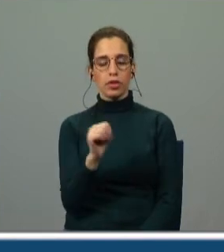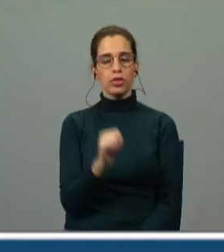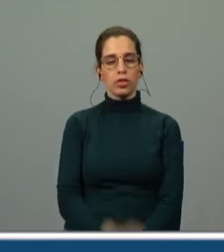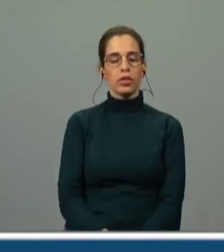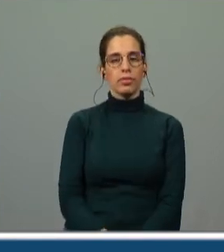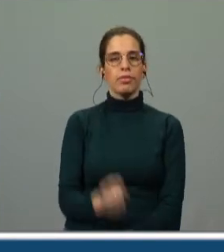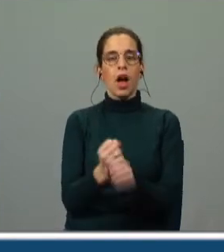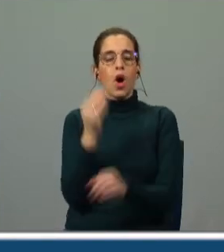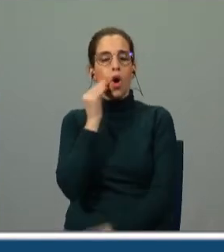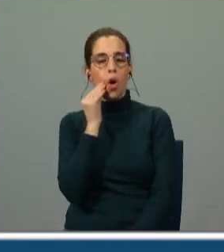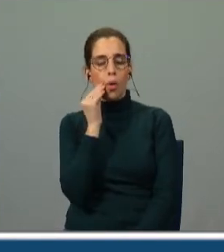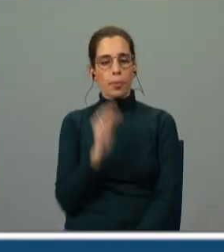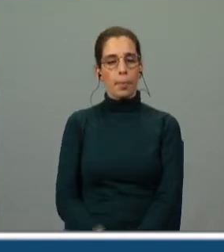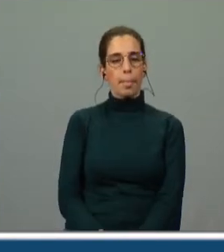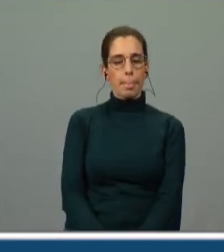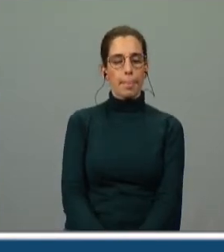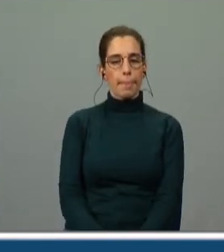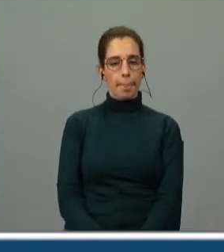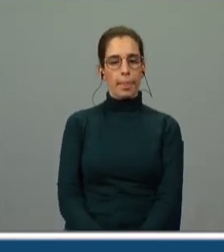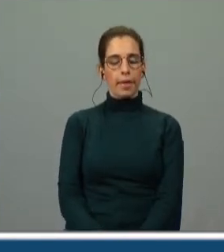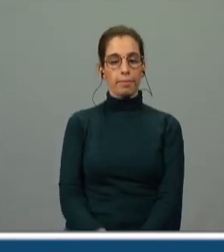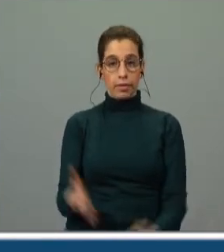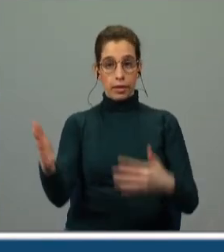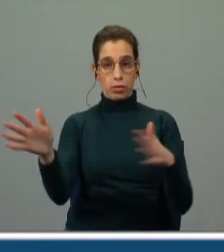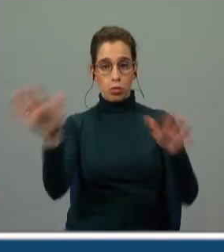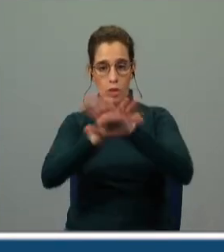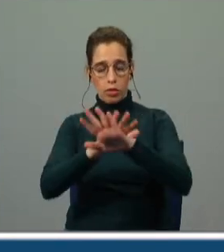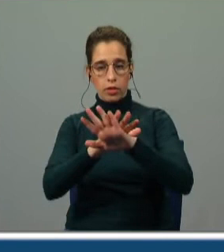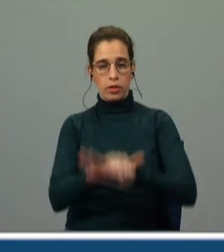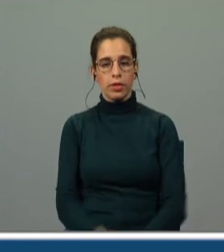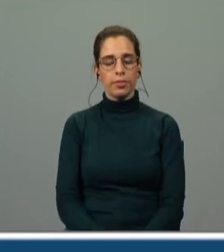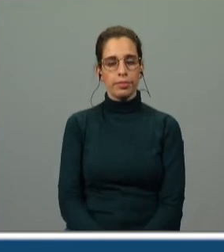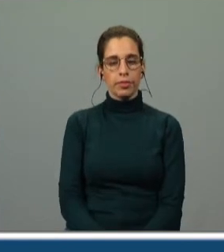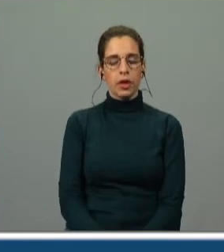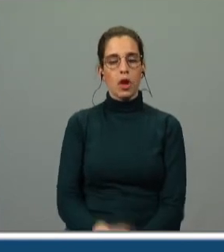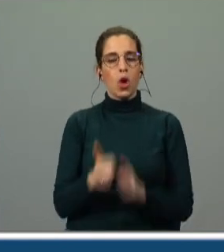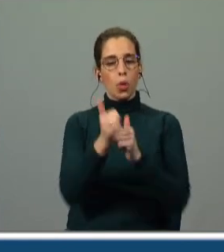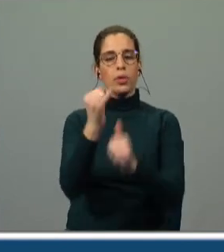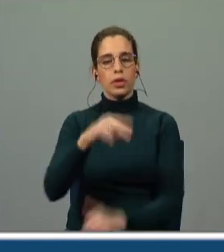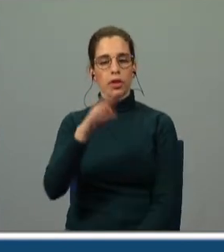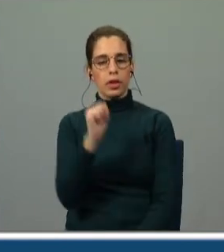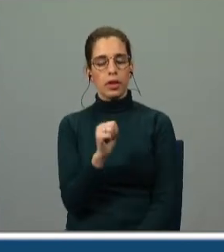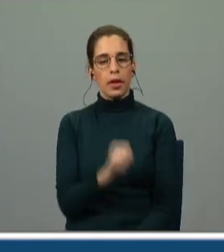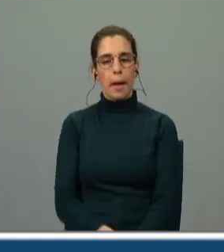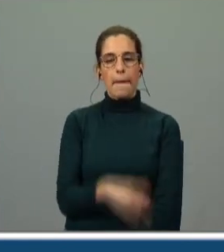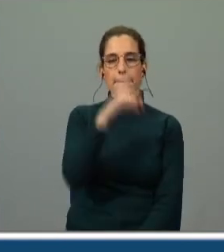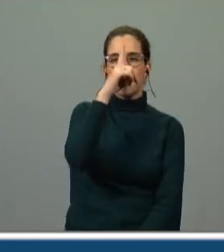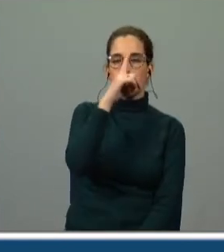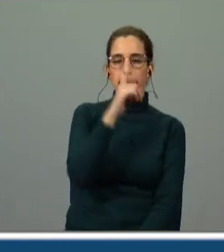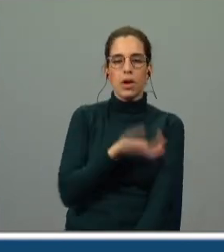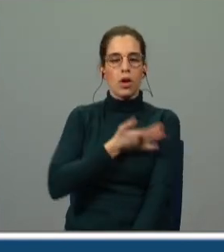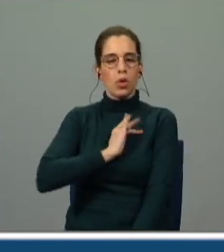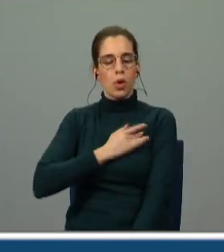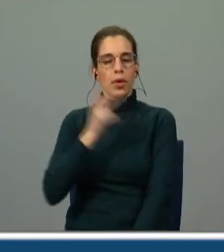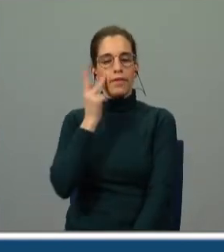natureza outrora confidente olha o contraste e companhia de Inês perpetua a memória do amor ali